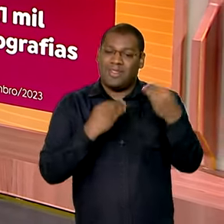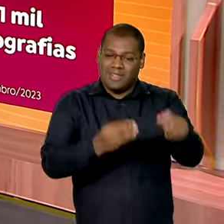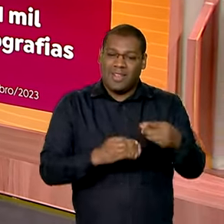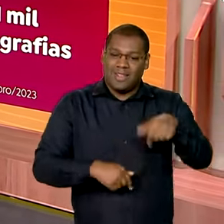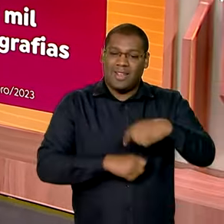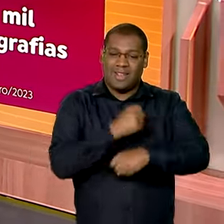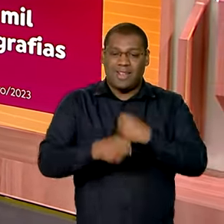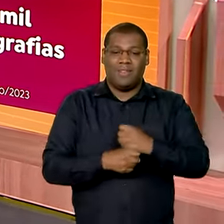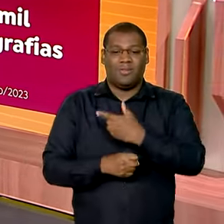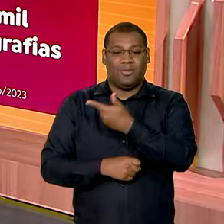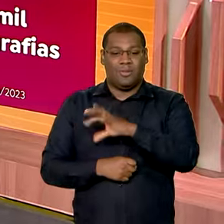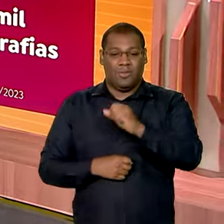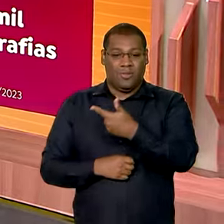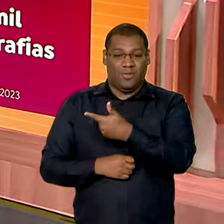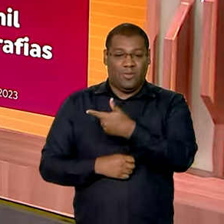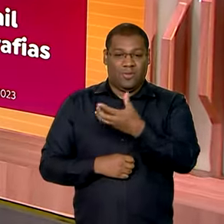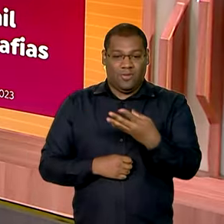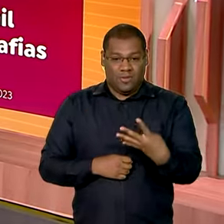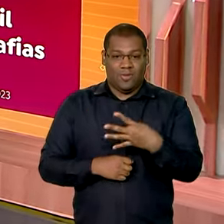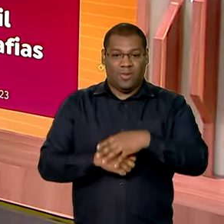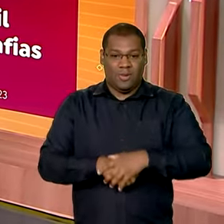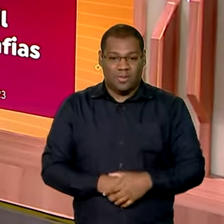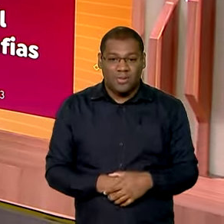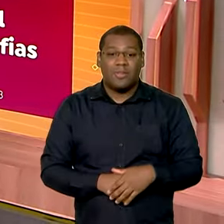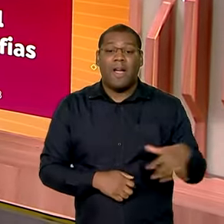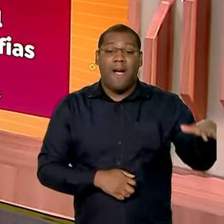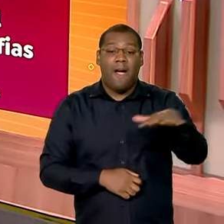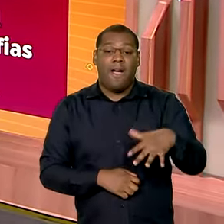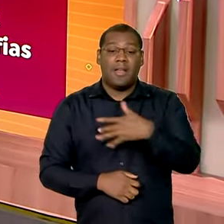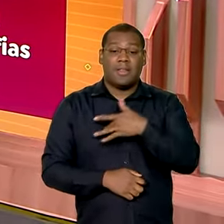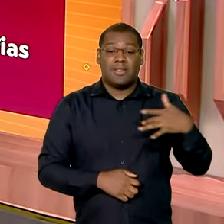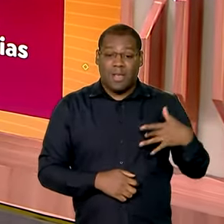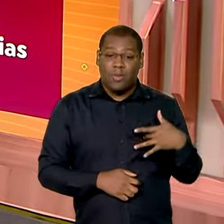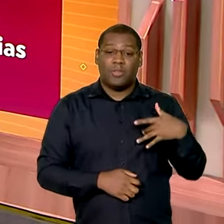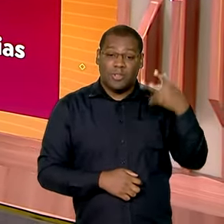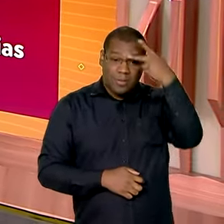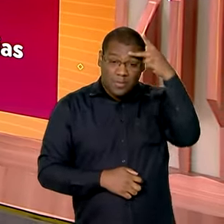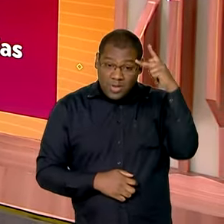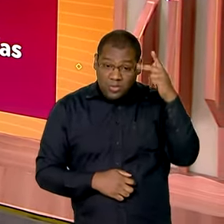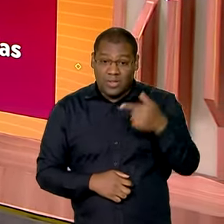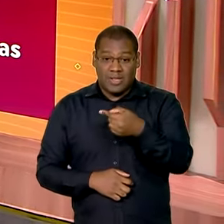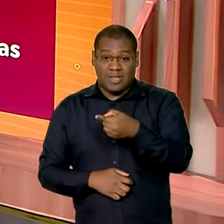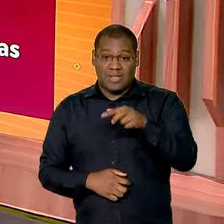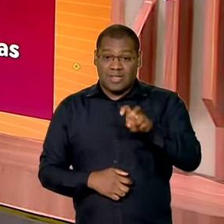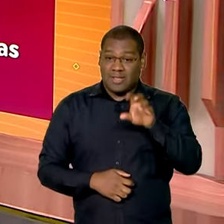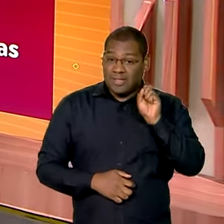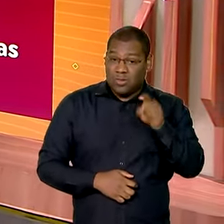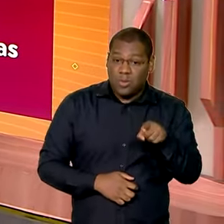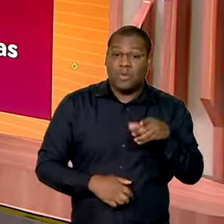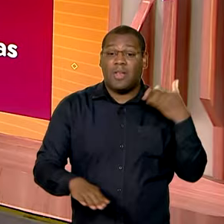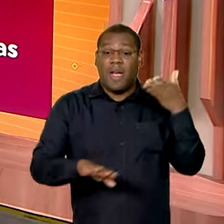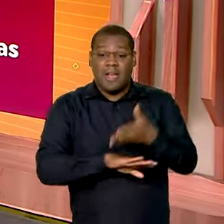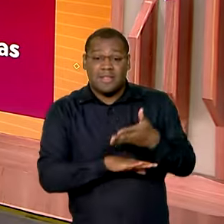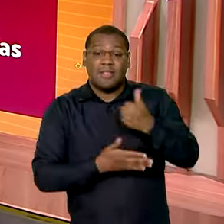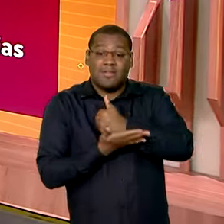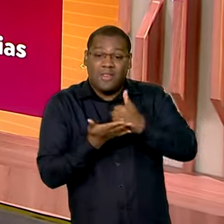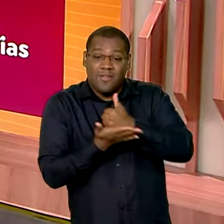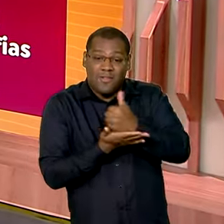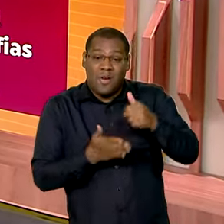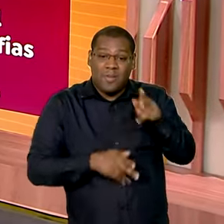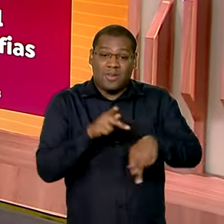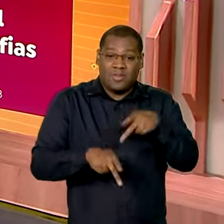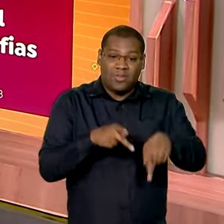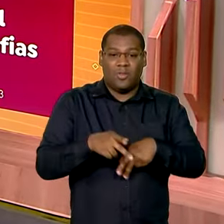quase 76 mil potiguares tiveram acesso a farmácias populares são 174 farmácias populares